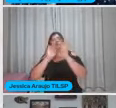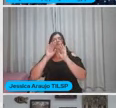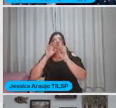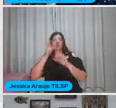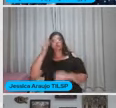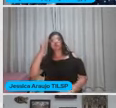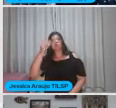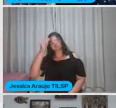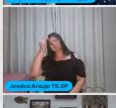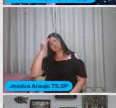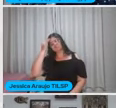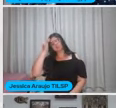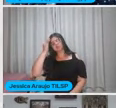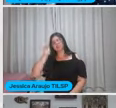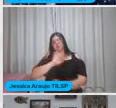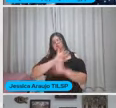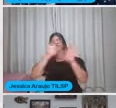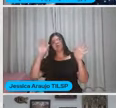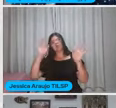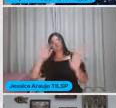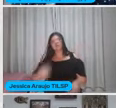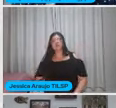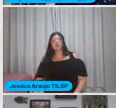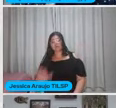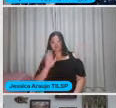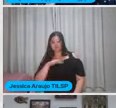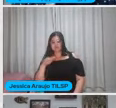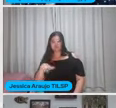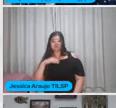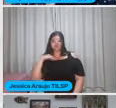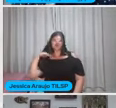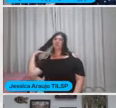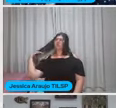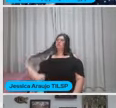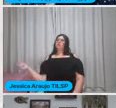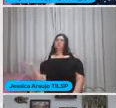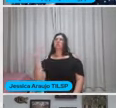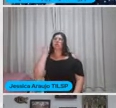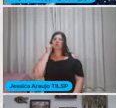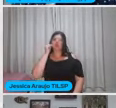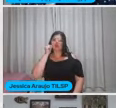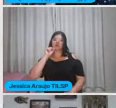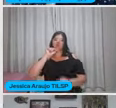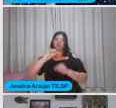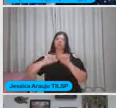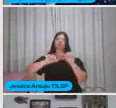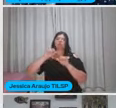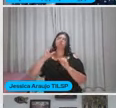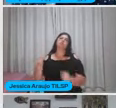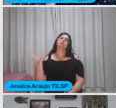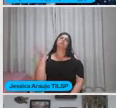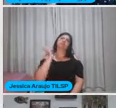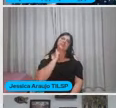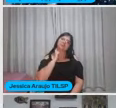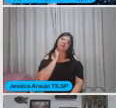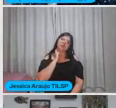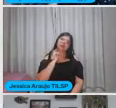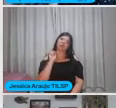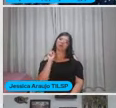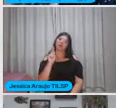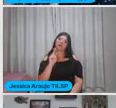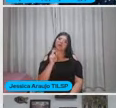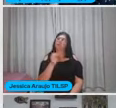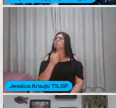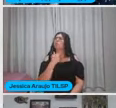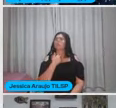Porque, gente Criança chegar na escola Achando que rato Vira morcego Ok Ela não pode sair